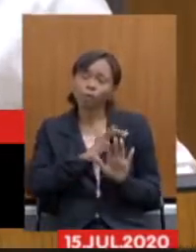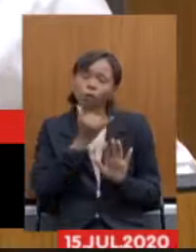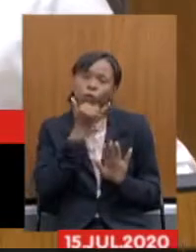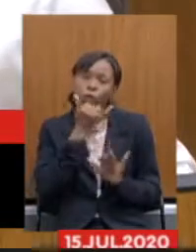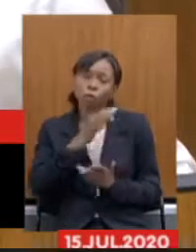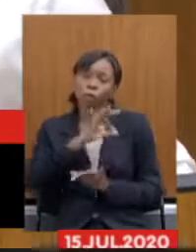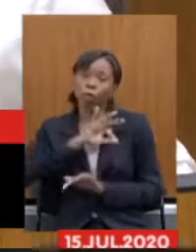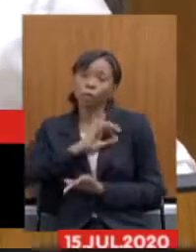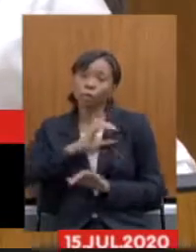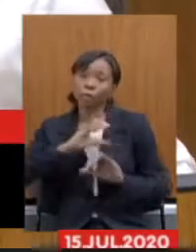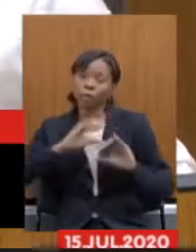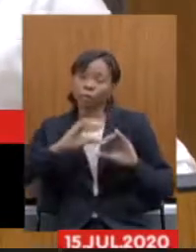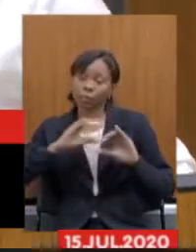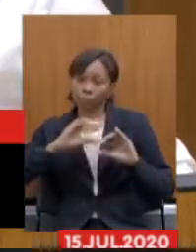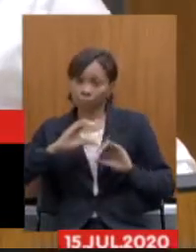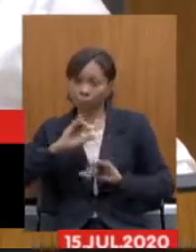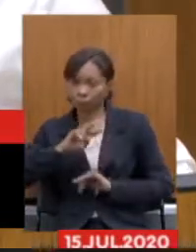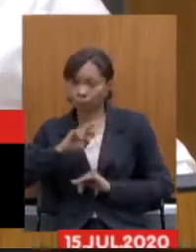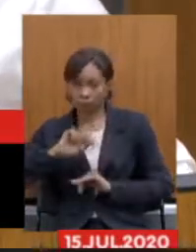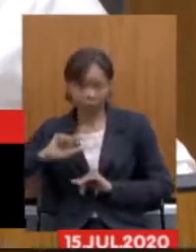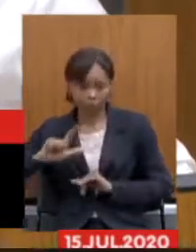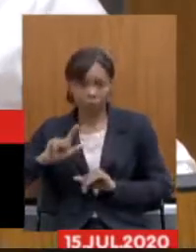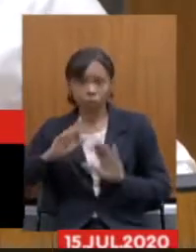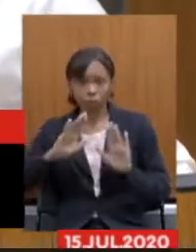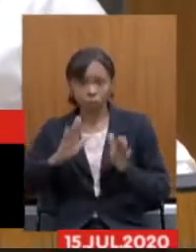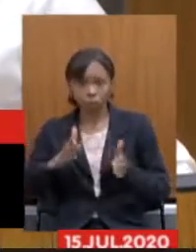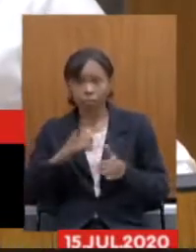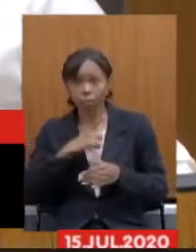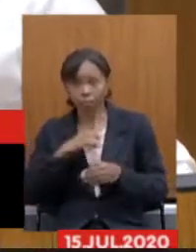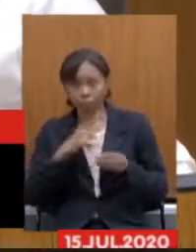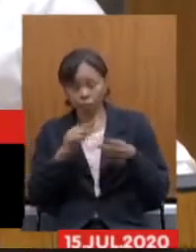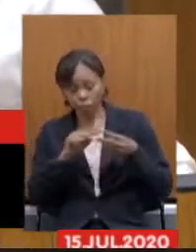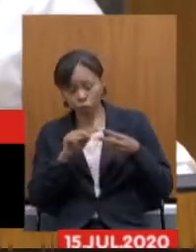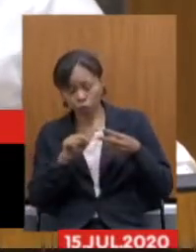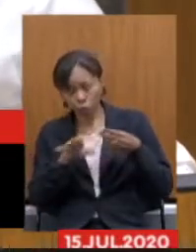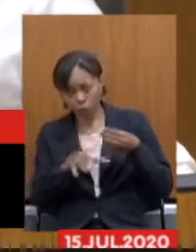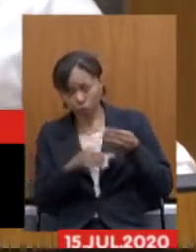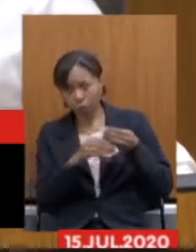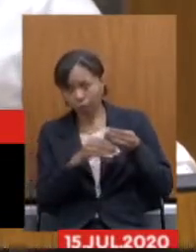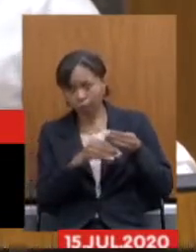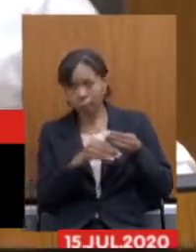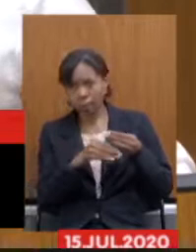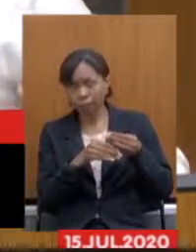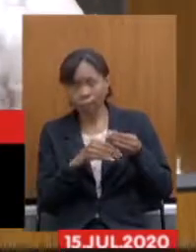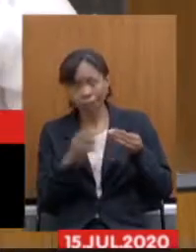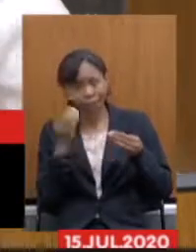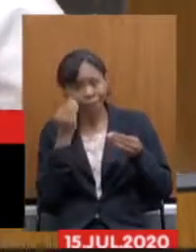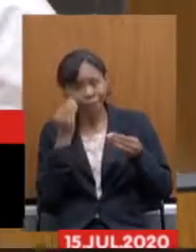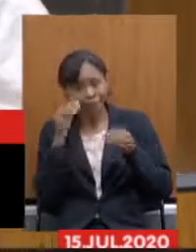para tentar encontrarmos a igualdade a paridade que eles tanto